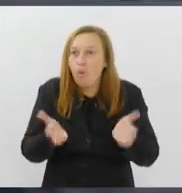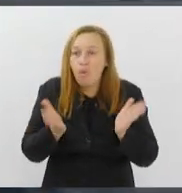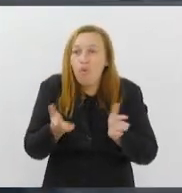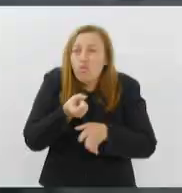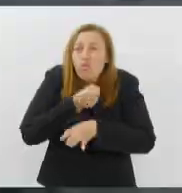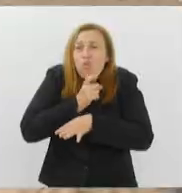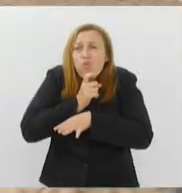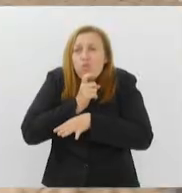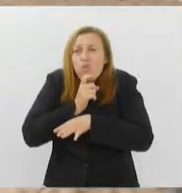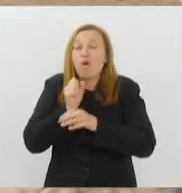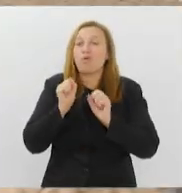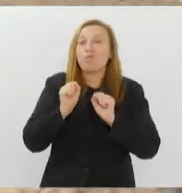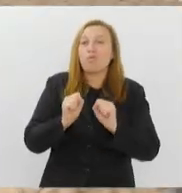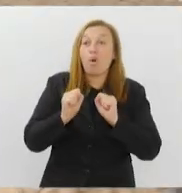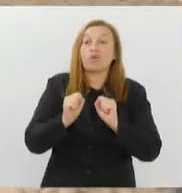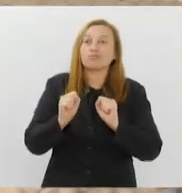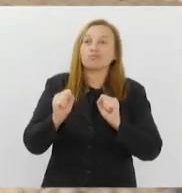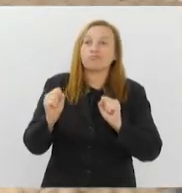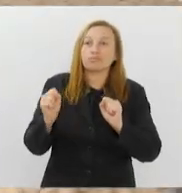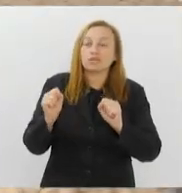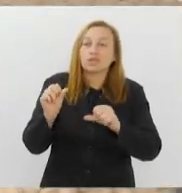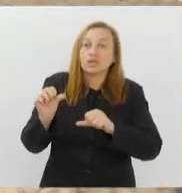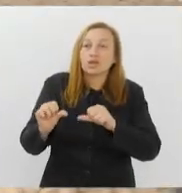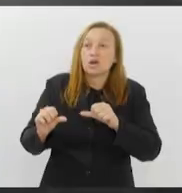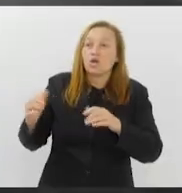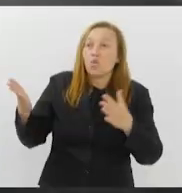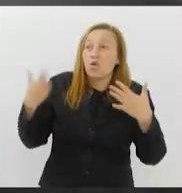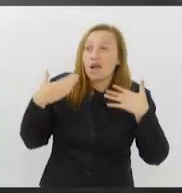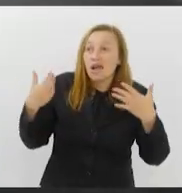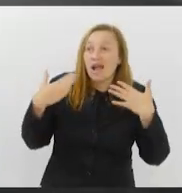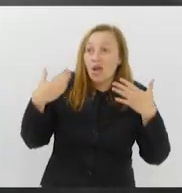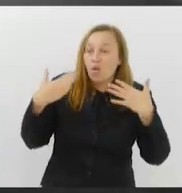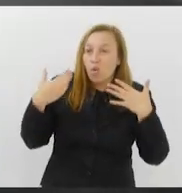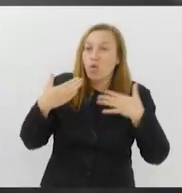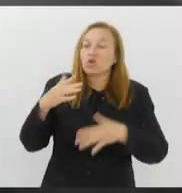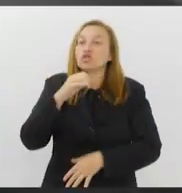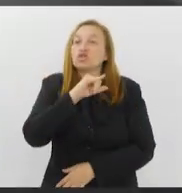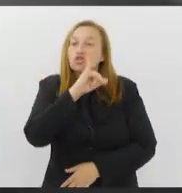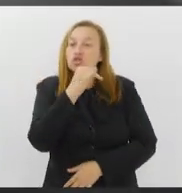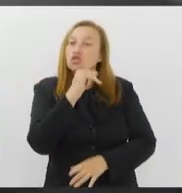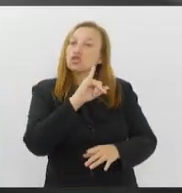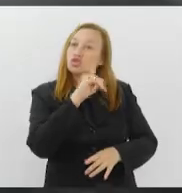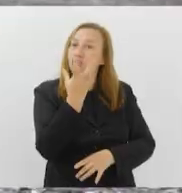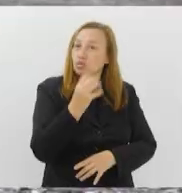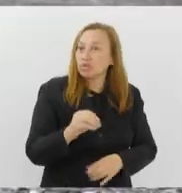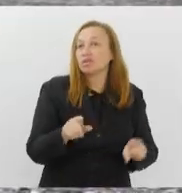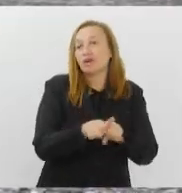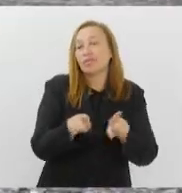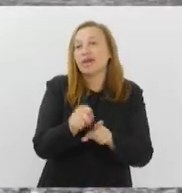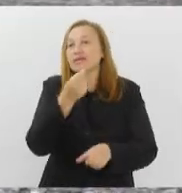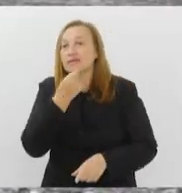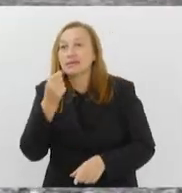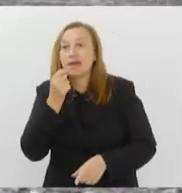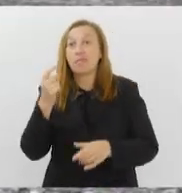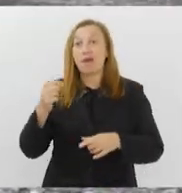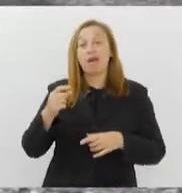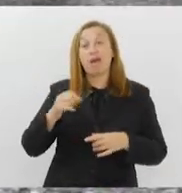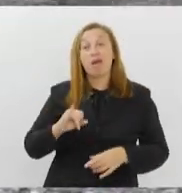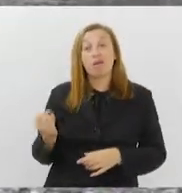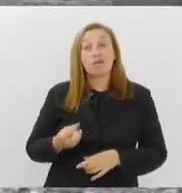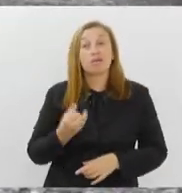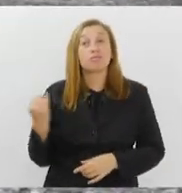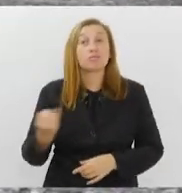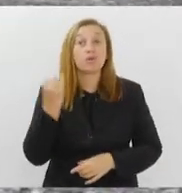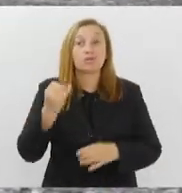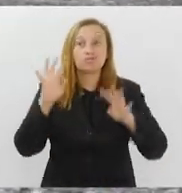mais fria do ano pode ter picos de calor em julho e setembro, além de chuva intensa em alguns períodos. É importante estar atento à previsão